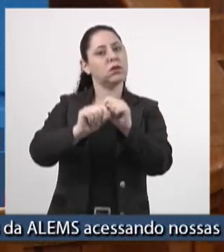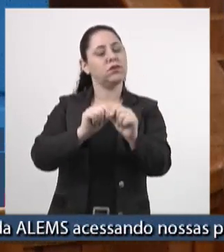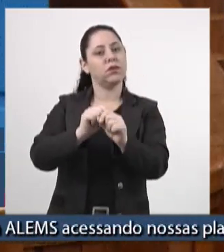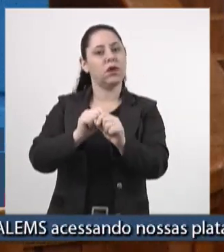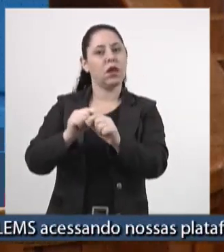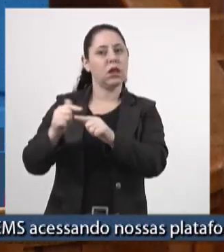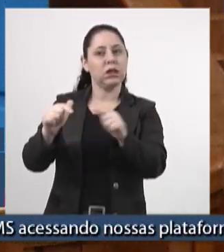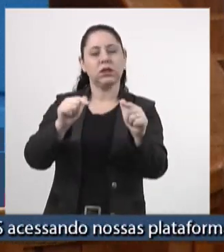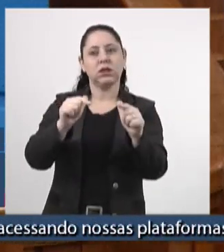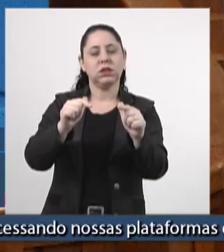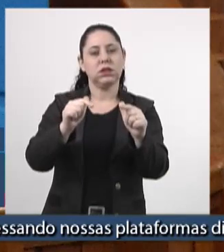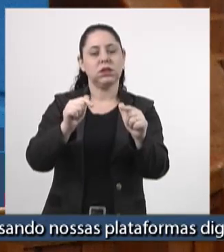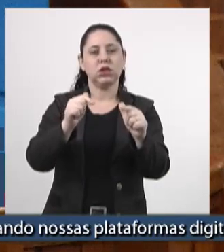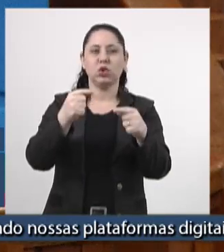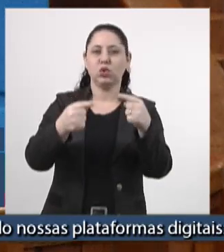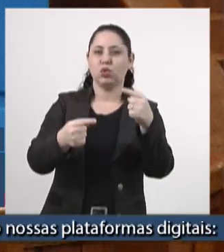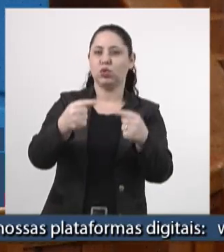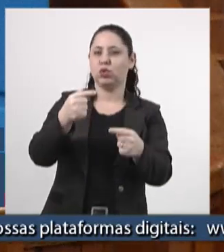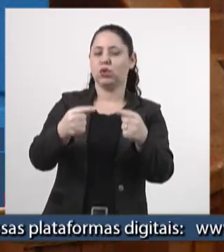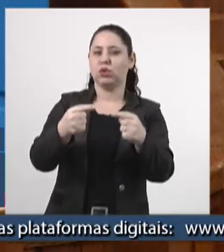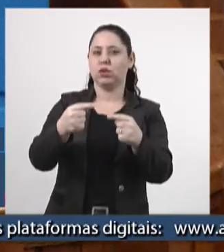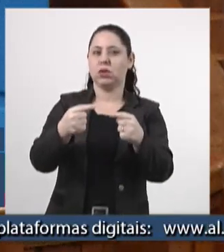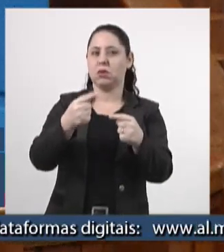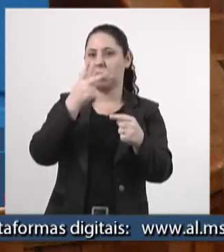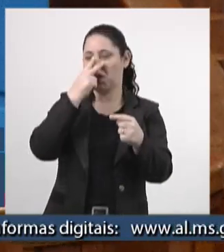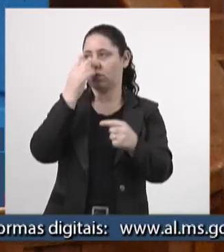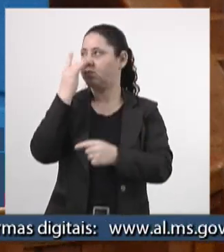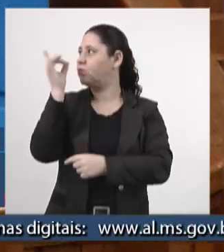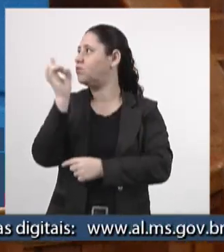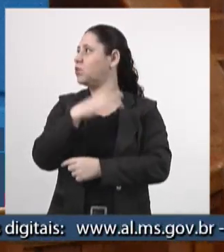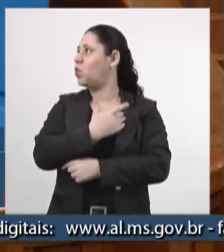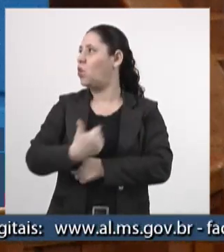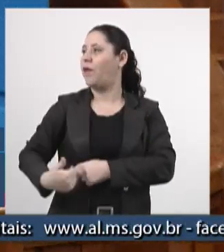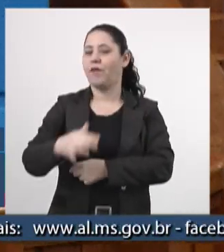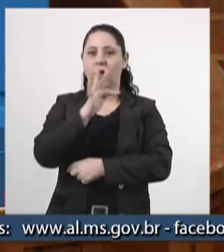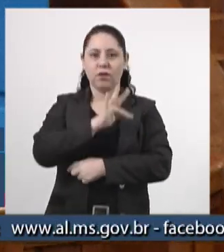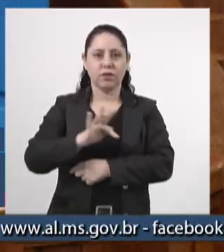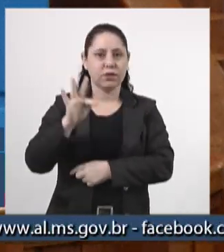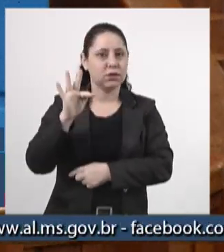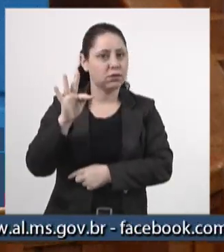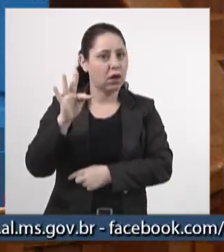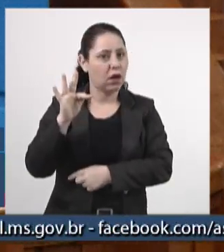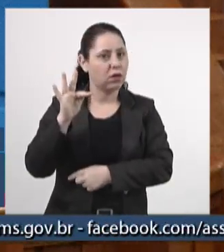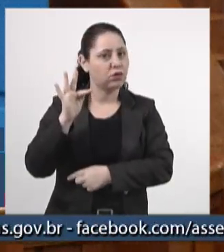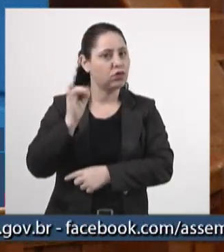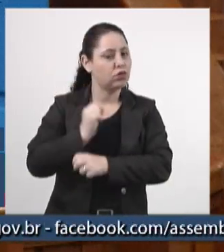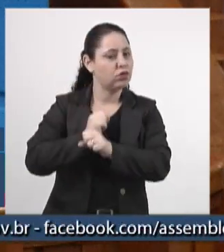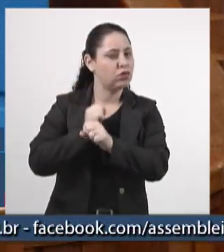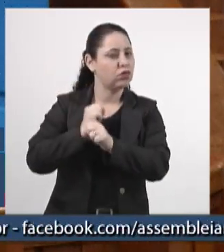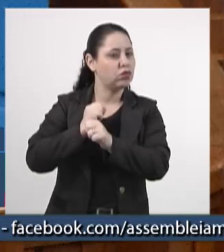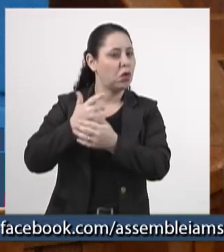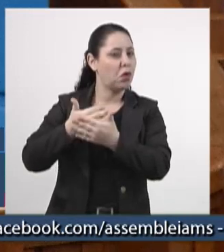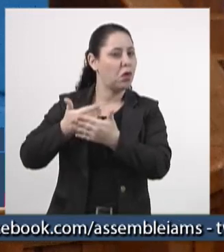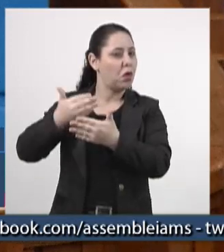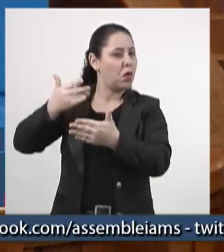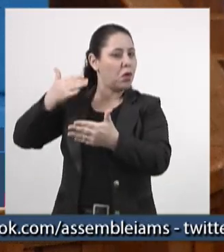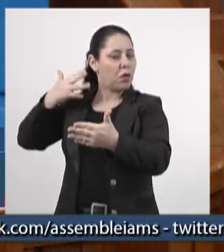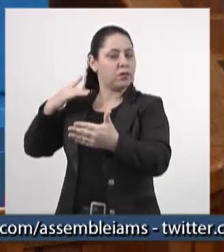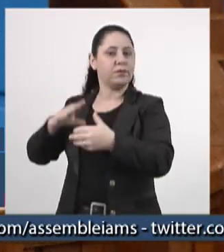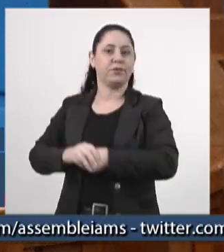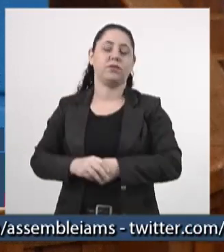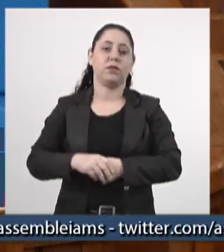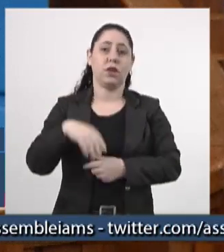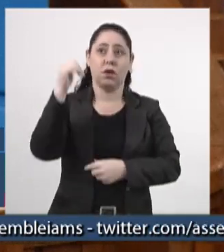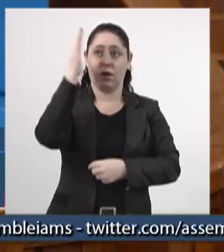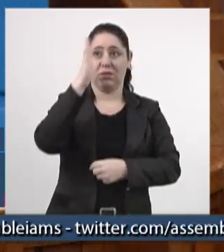tratado de maneira negligente pelo governo federal há muitos e muitos anos. O Brasil